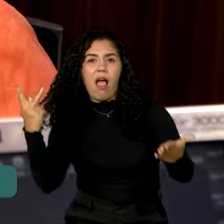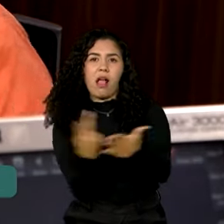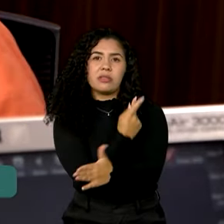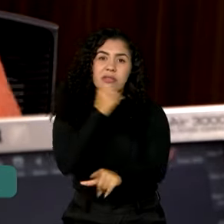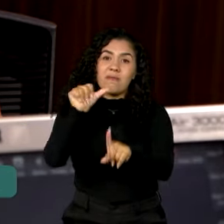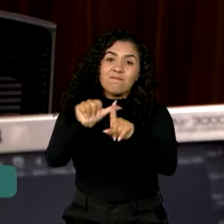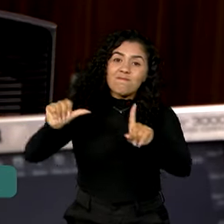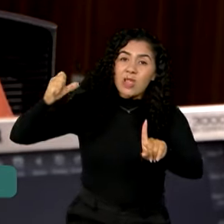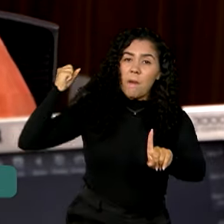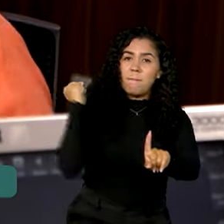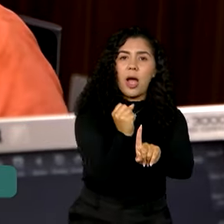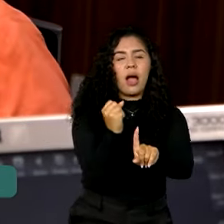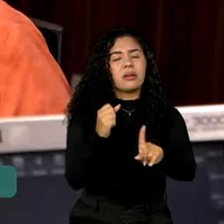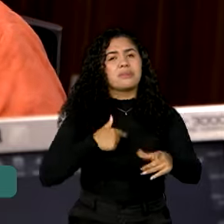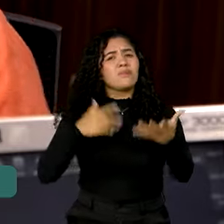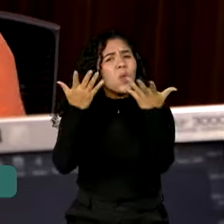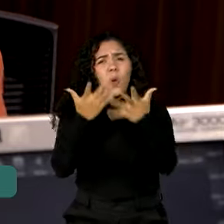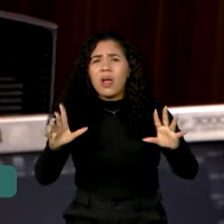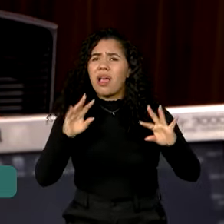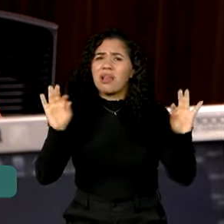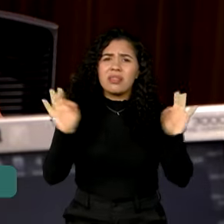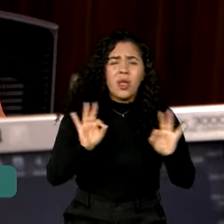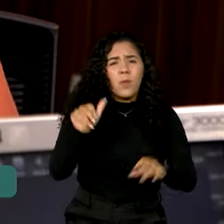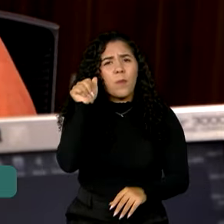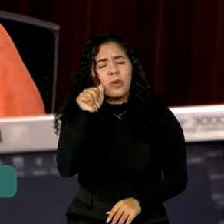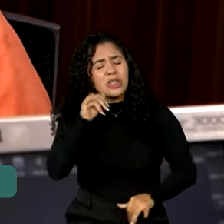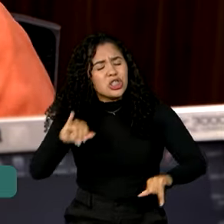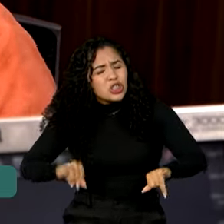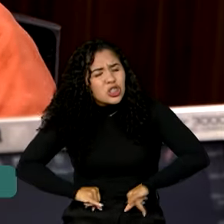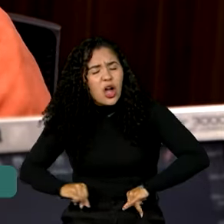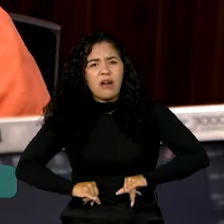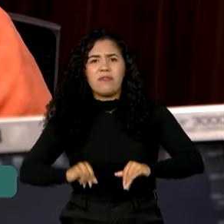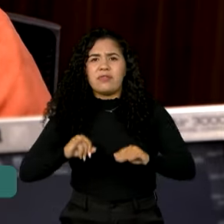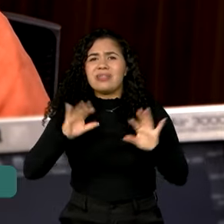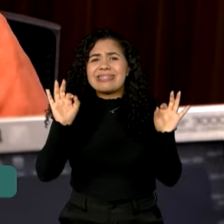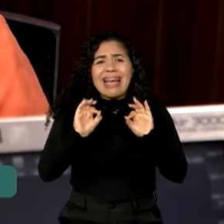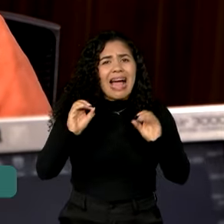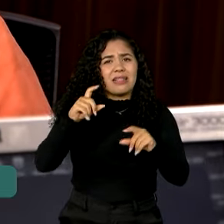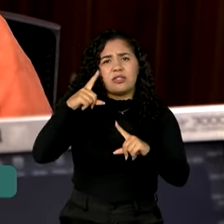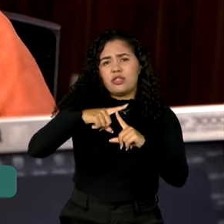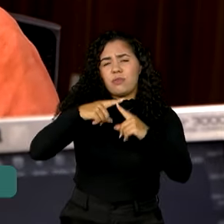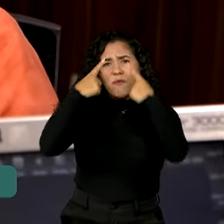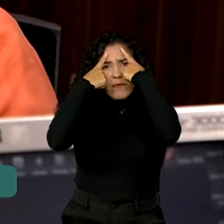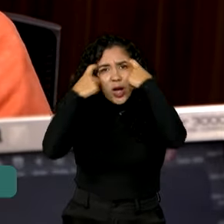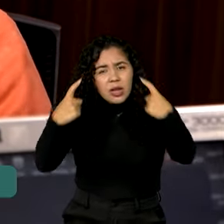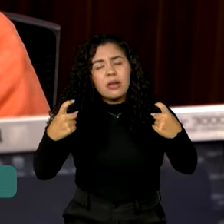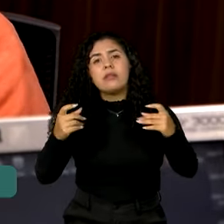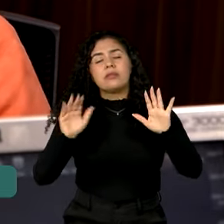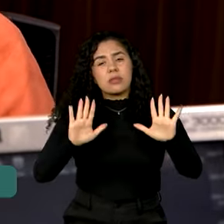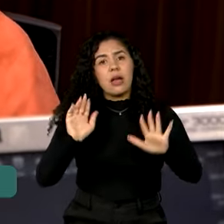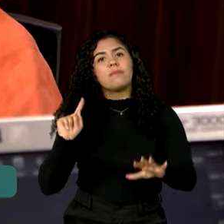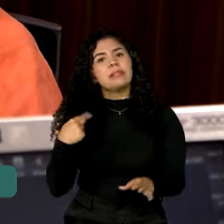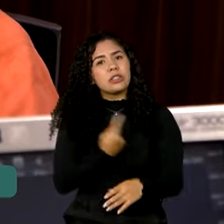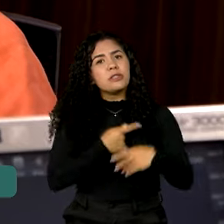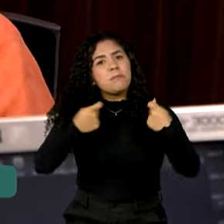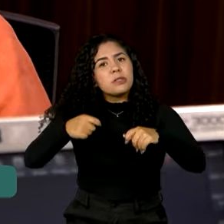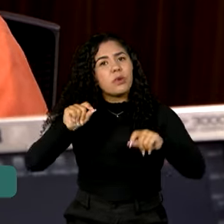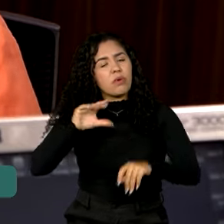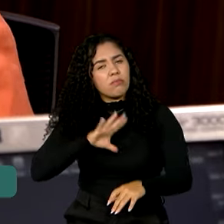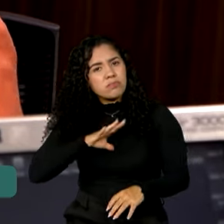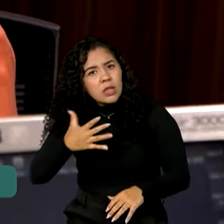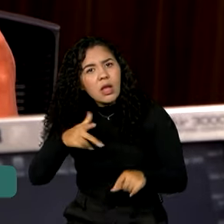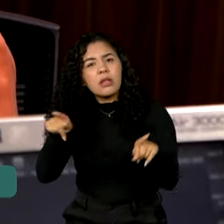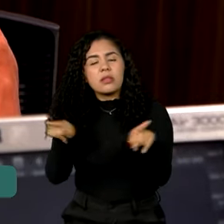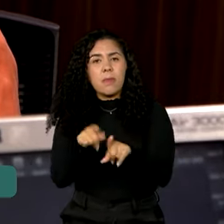com que nenhuma mulher sofra nenhum tipo de violência. E aí, nós precisamos não só das atitudes, do